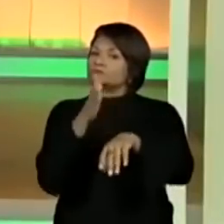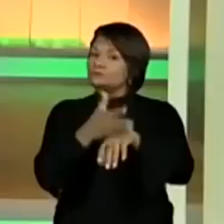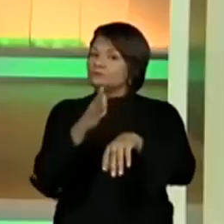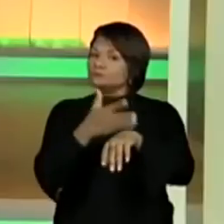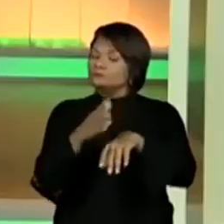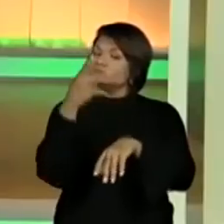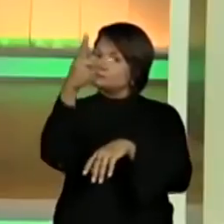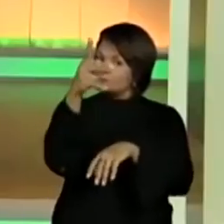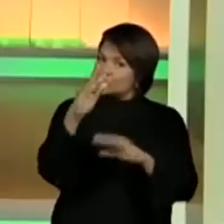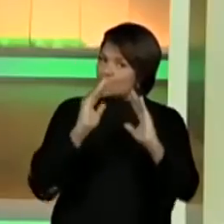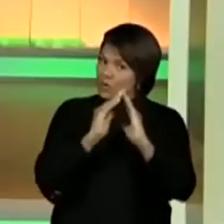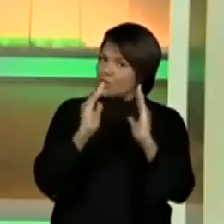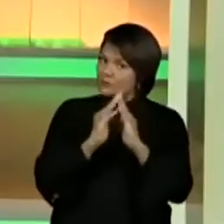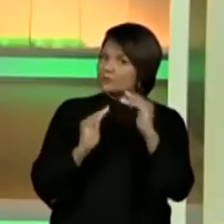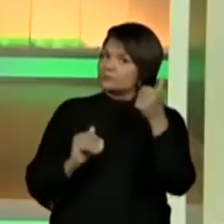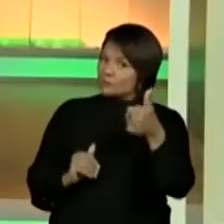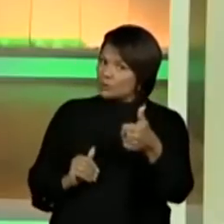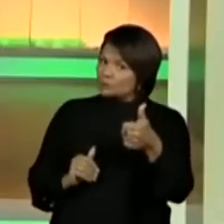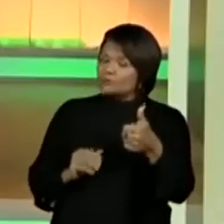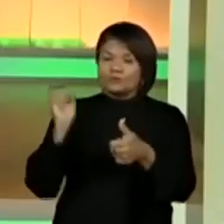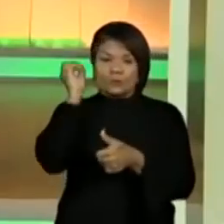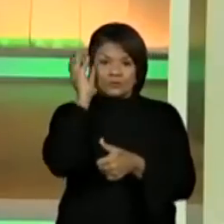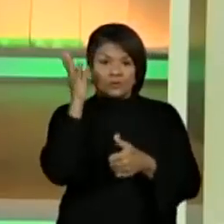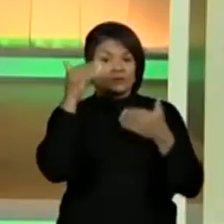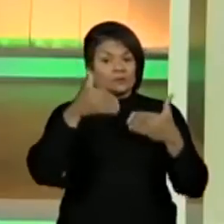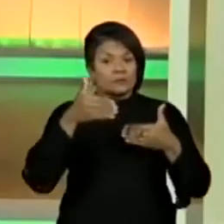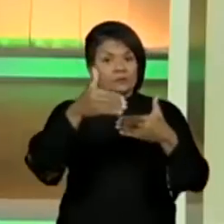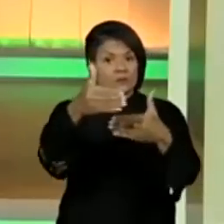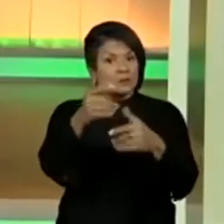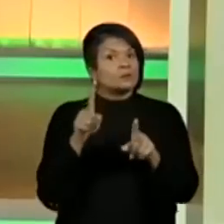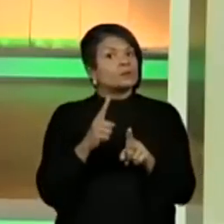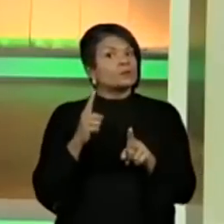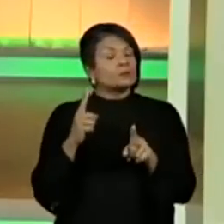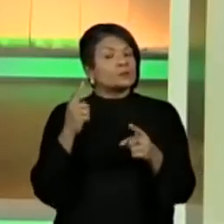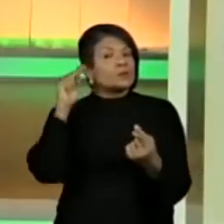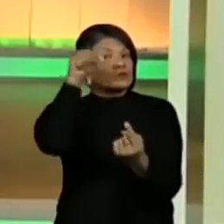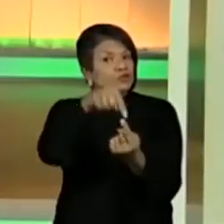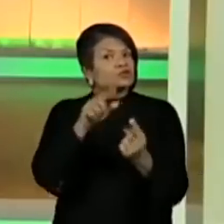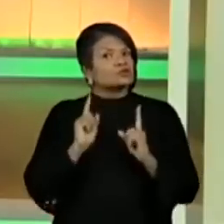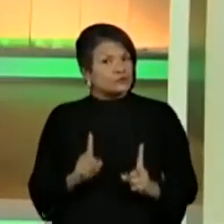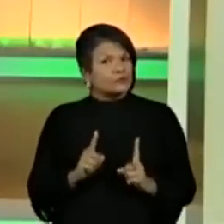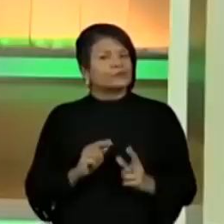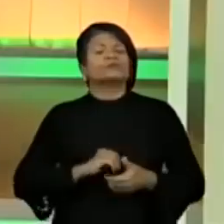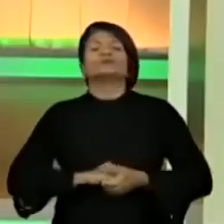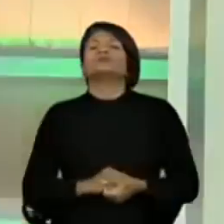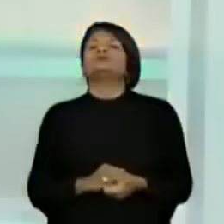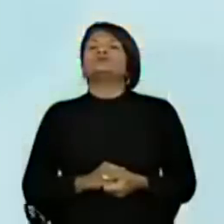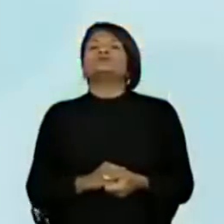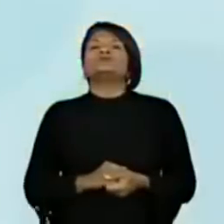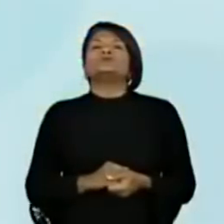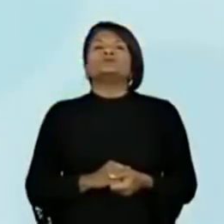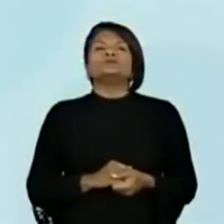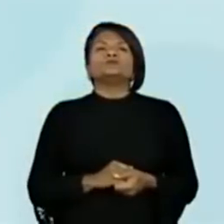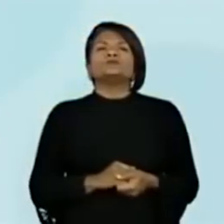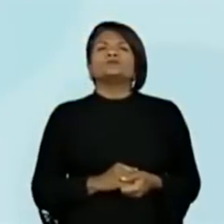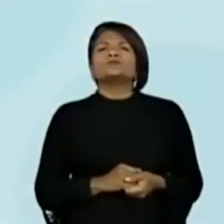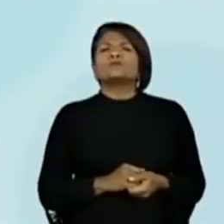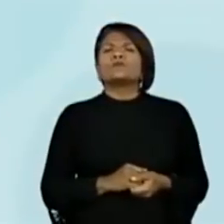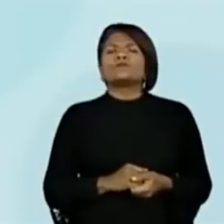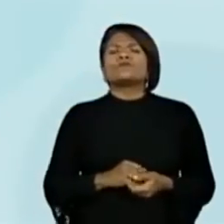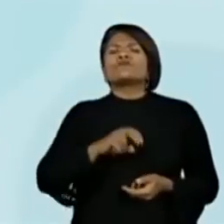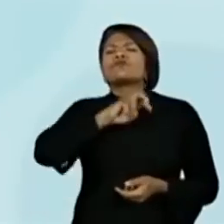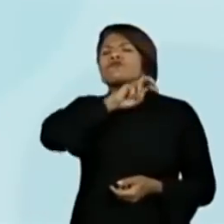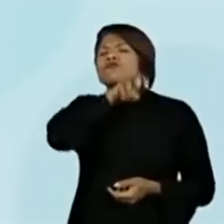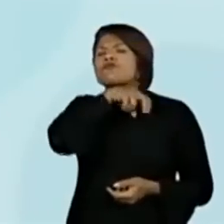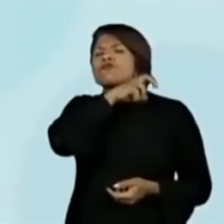treinando aí em casa. Lembrando das avaliações, hein? Principalmente. Vamos lá? Como vive o bicho